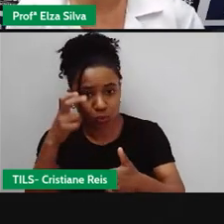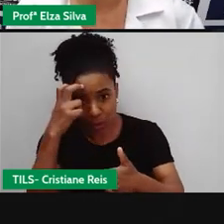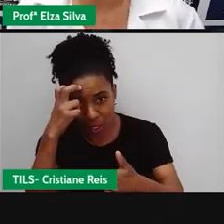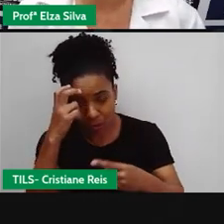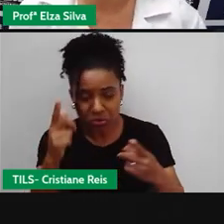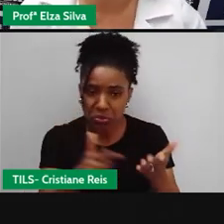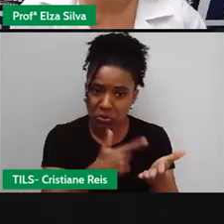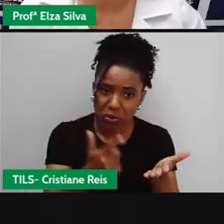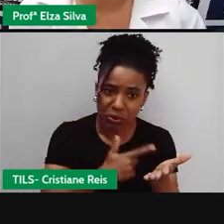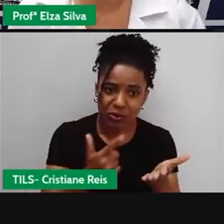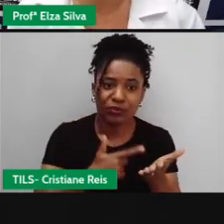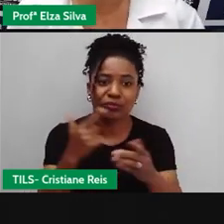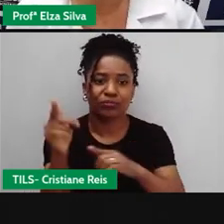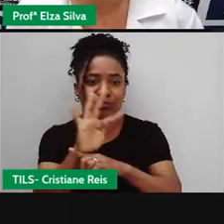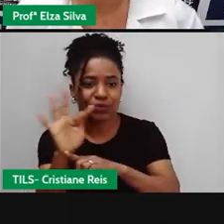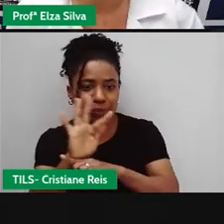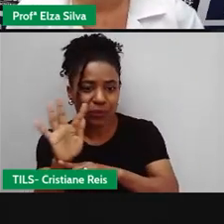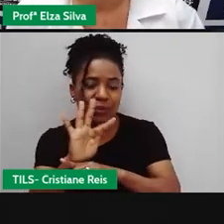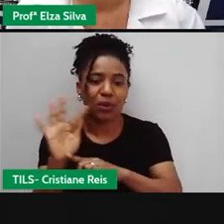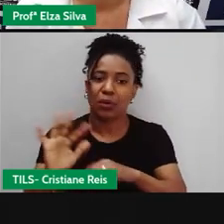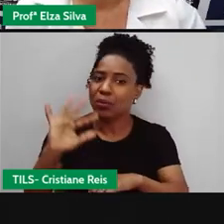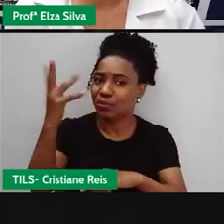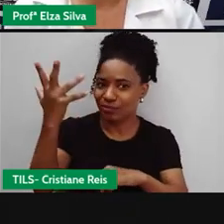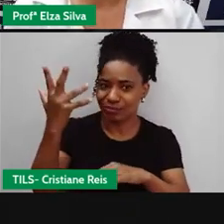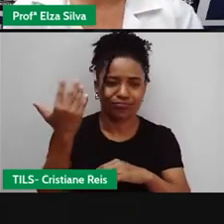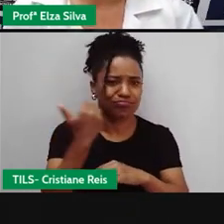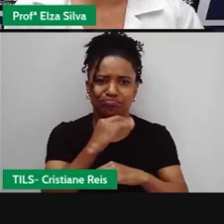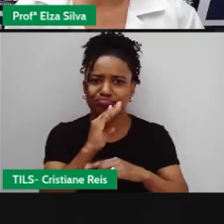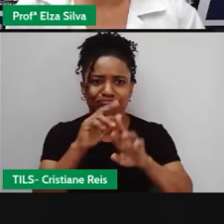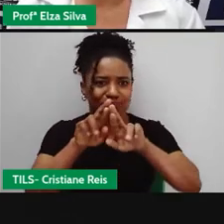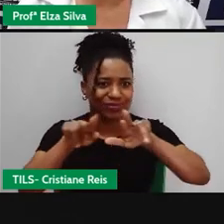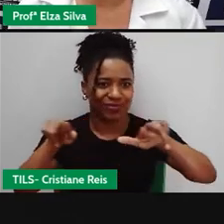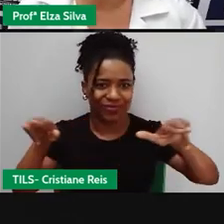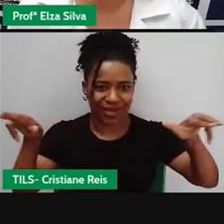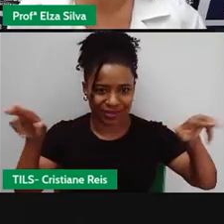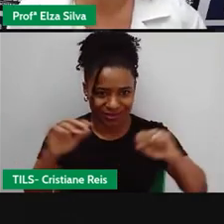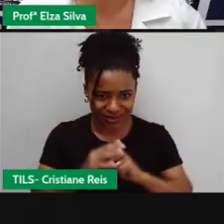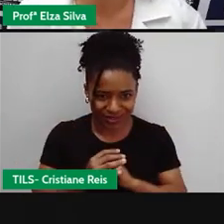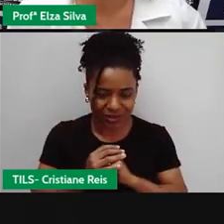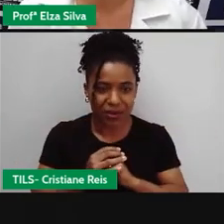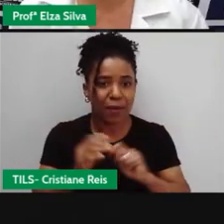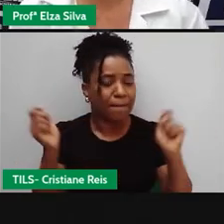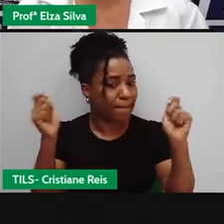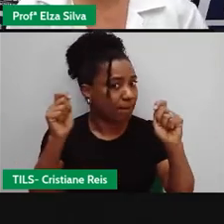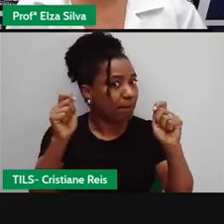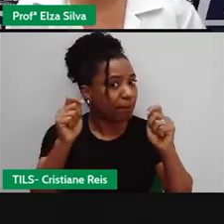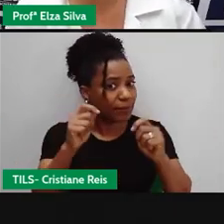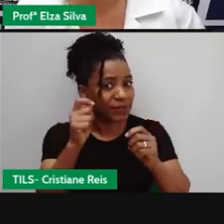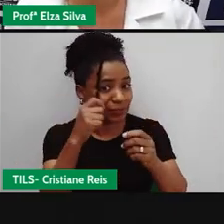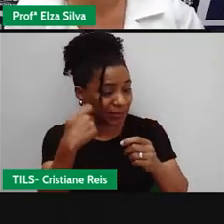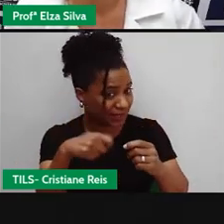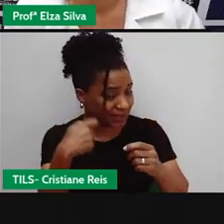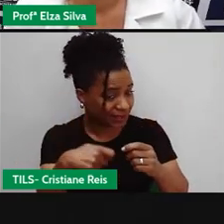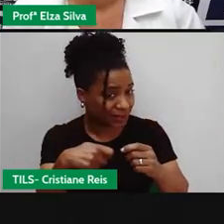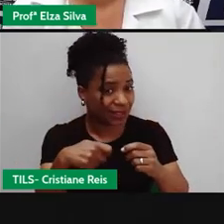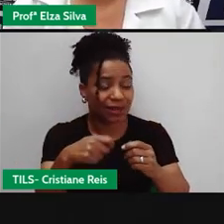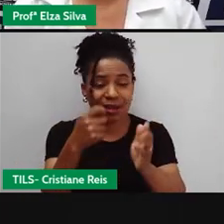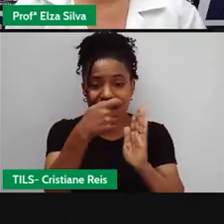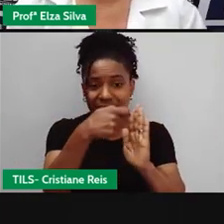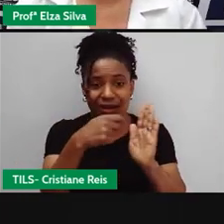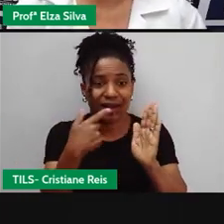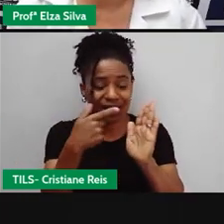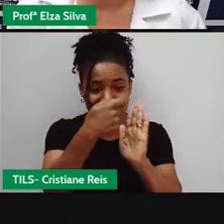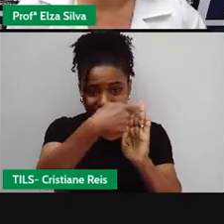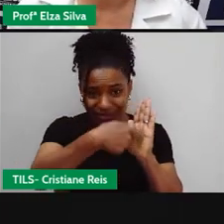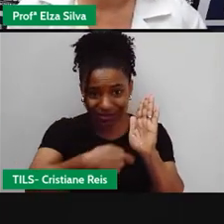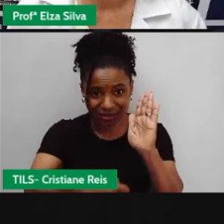Um livro Uma série Um evento Ele deve ser escrito Com uma linguagem objetiva E clara E em terceira pessoa E